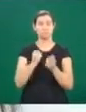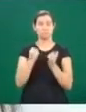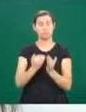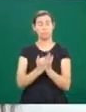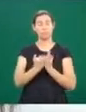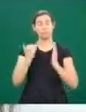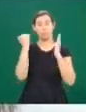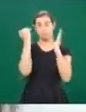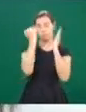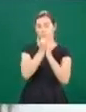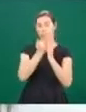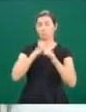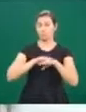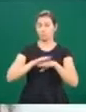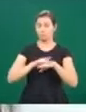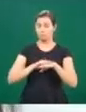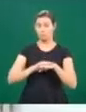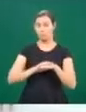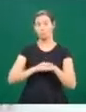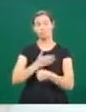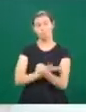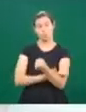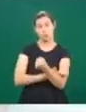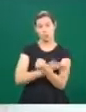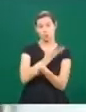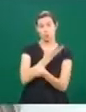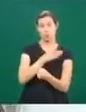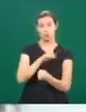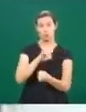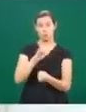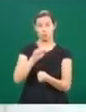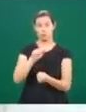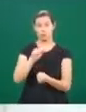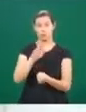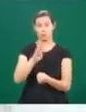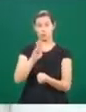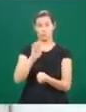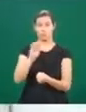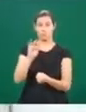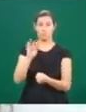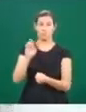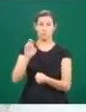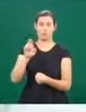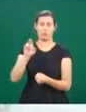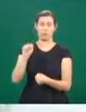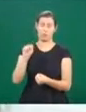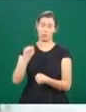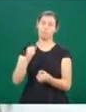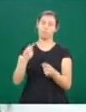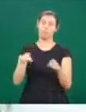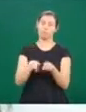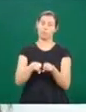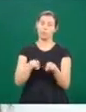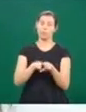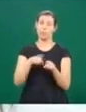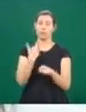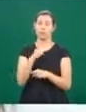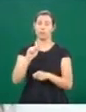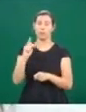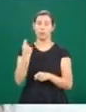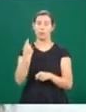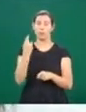das doenças degenerativas. A hipertensão arterial, o diabetes, o hipotireoidismo.